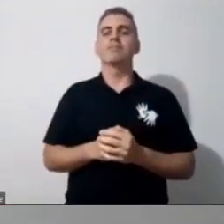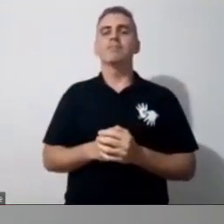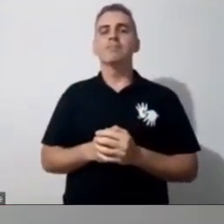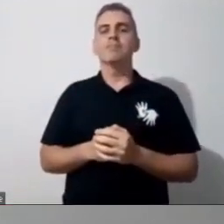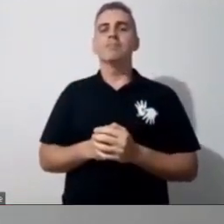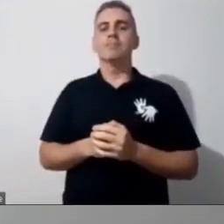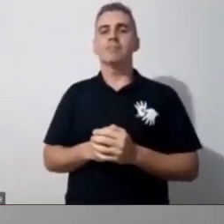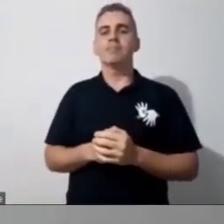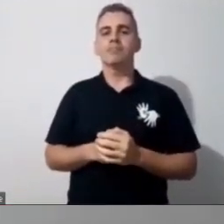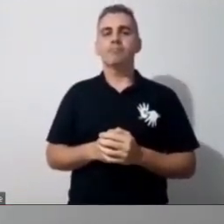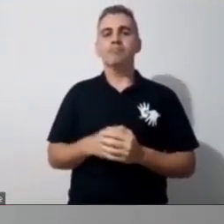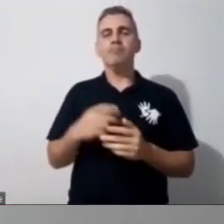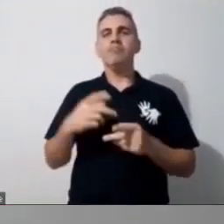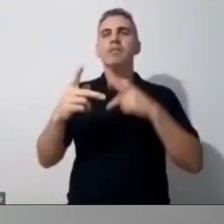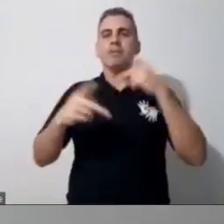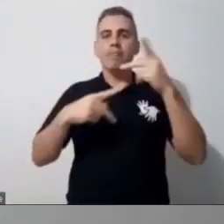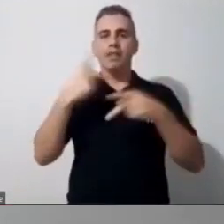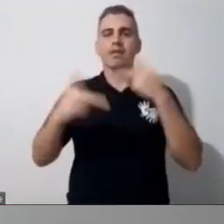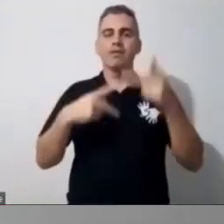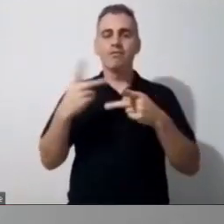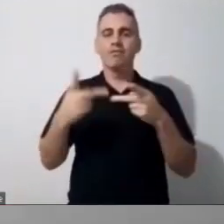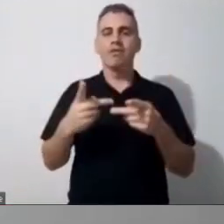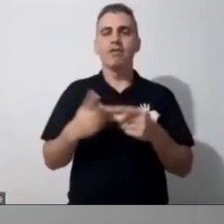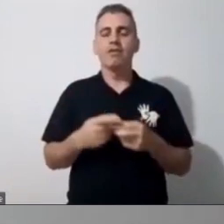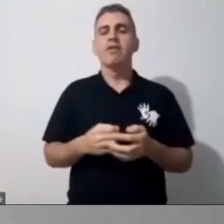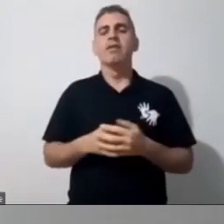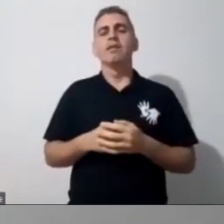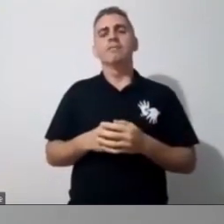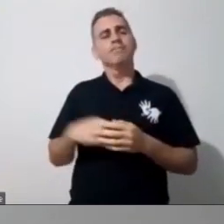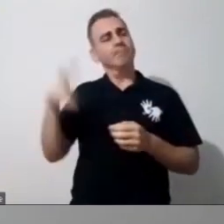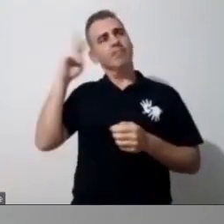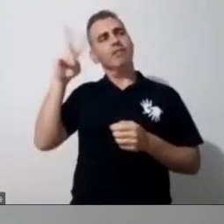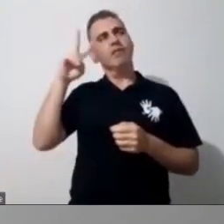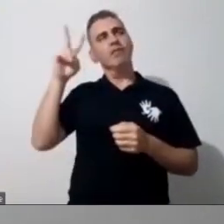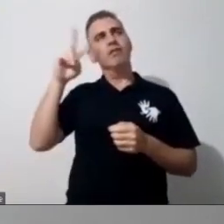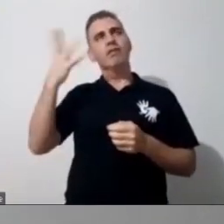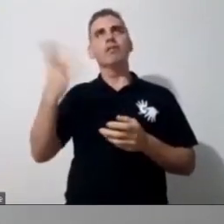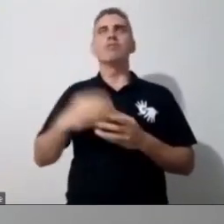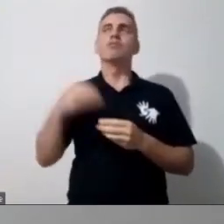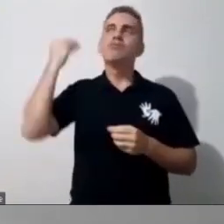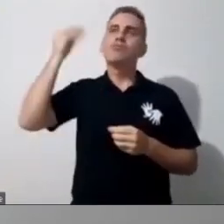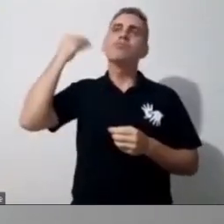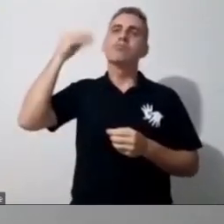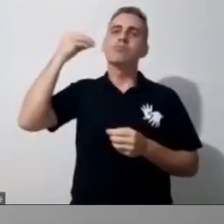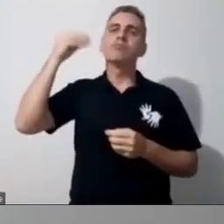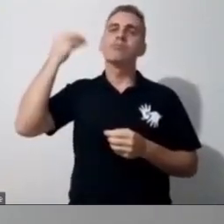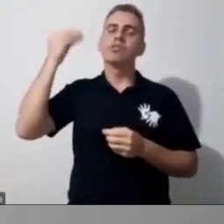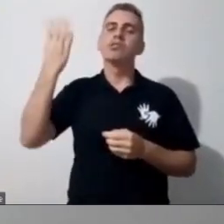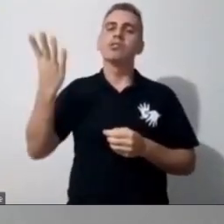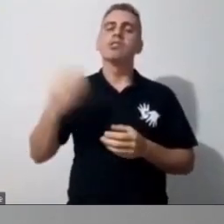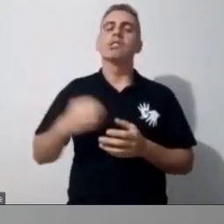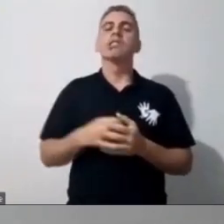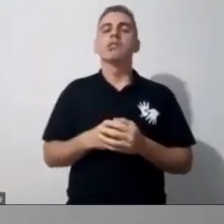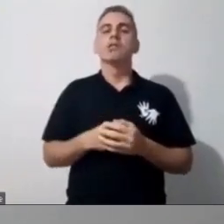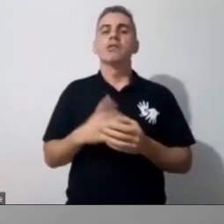A gente falou tanta coisa, assim, e eu lembro, assim, que em uma dessas experiências que eu tive, dessa